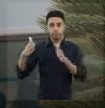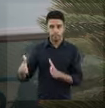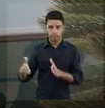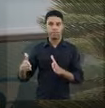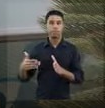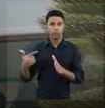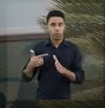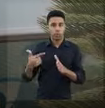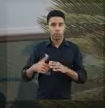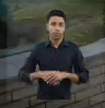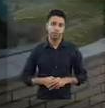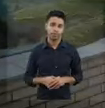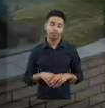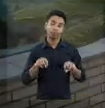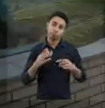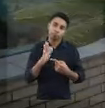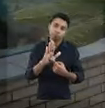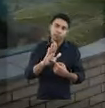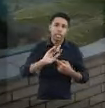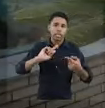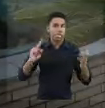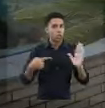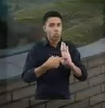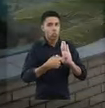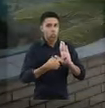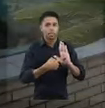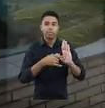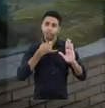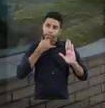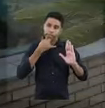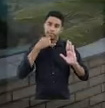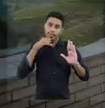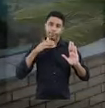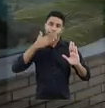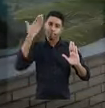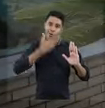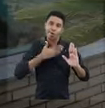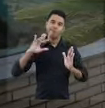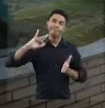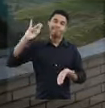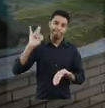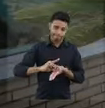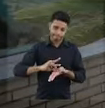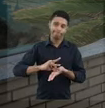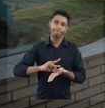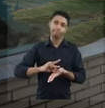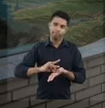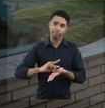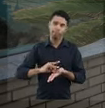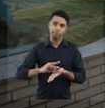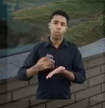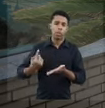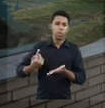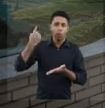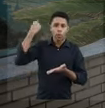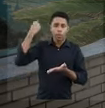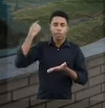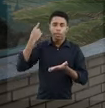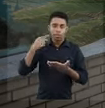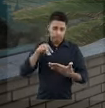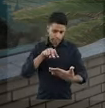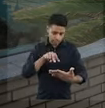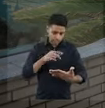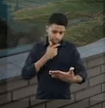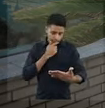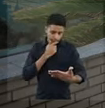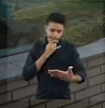do segundo turno. É uma denúncia que, infelizmente, foi confirmada e que nos trouxe, na